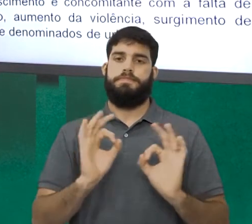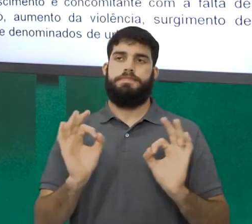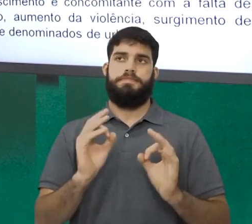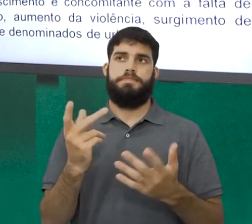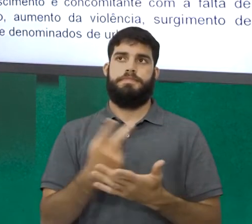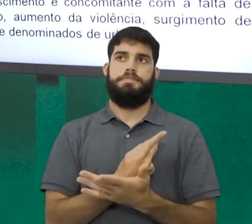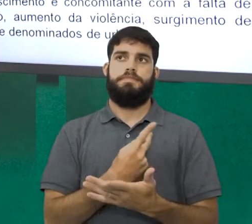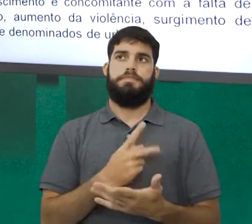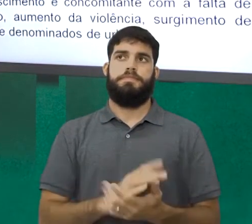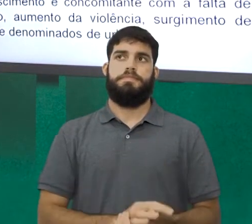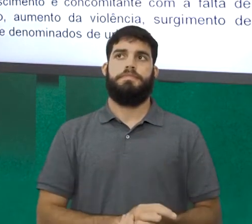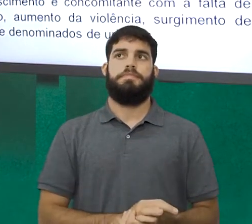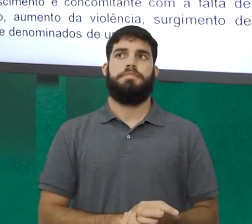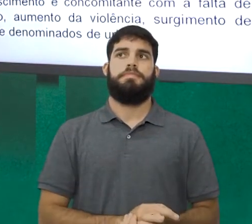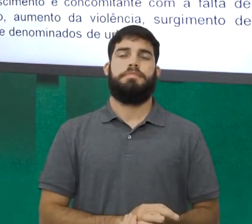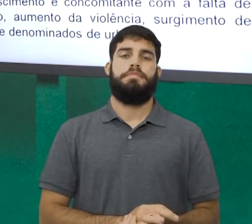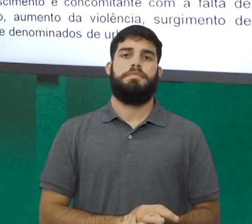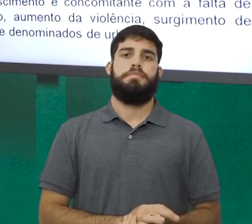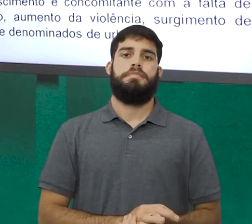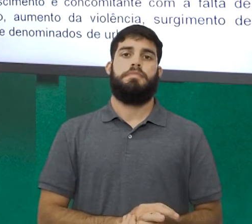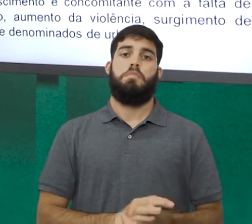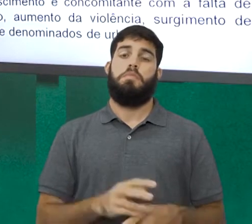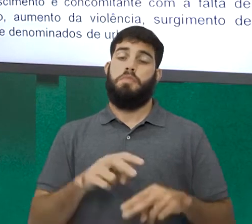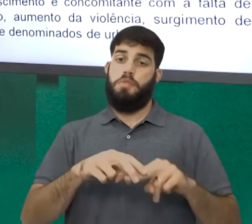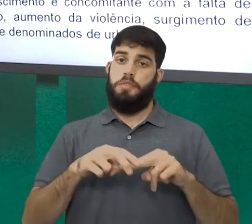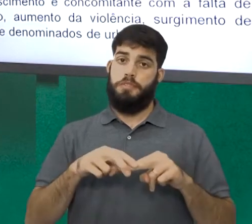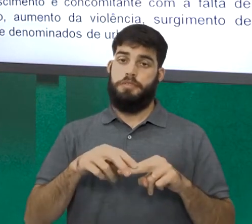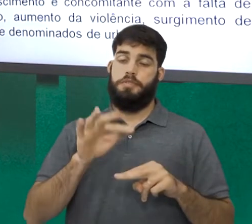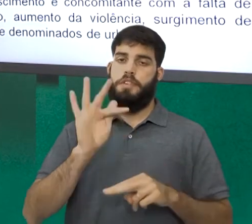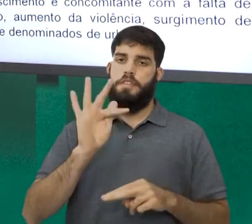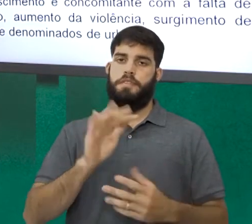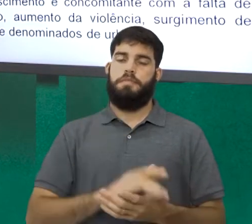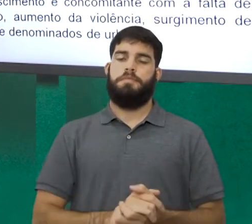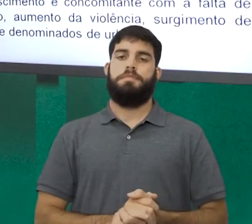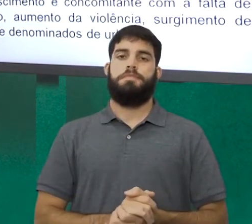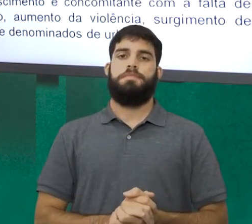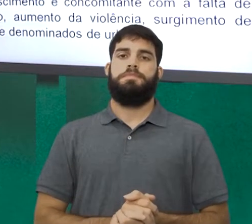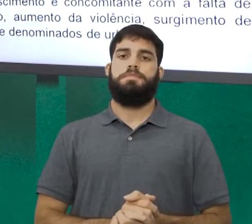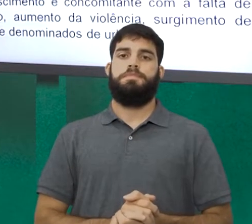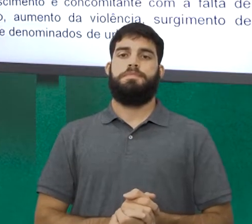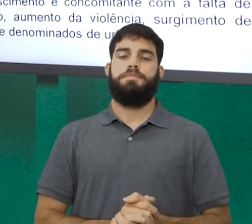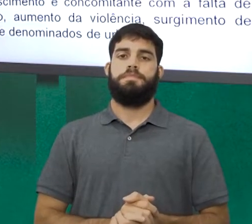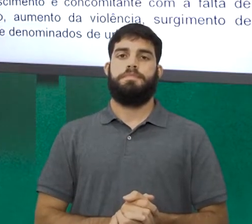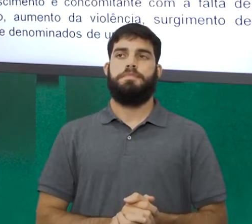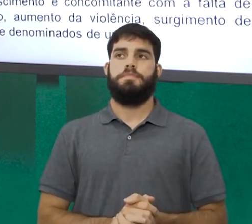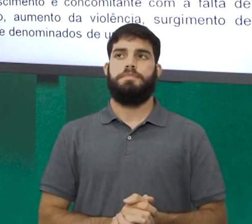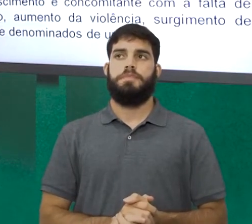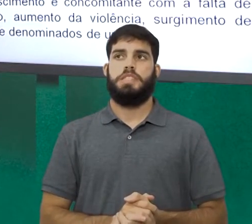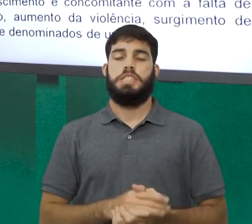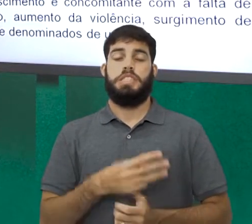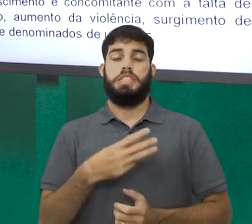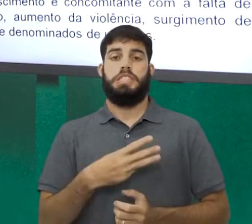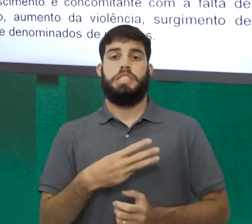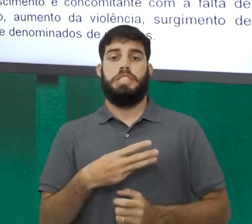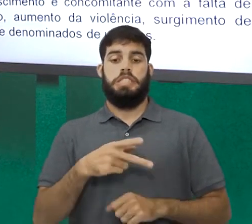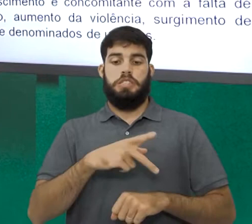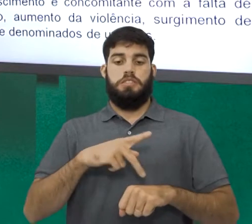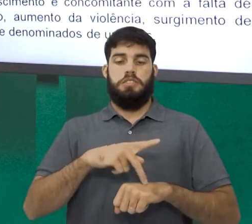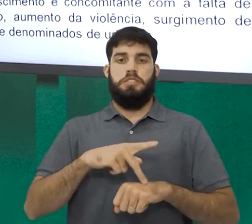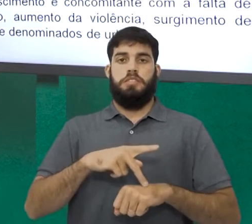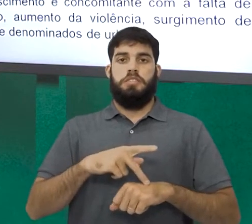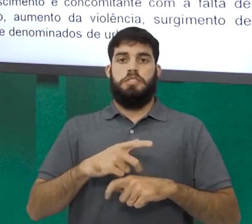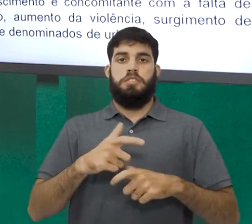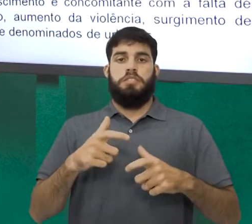não. Já fora assim. Por isso, falsa essa informação. A terceira é de que os países subdesenvolvidos, em grande parte,